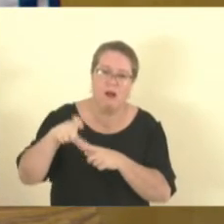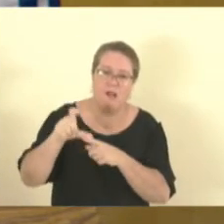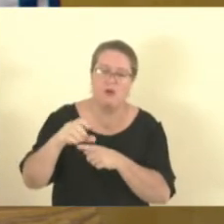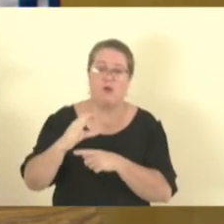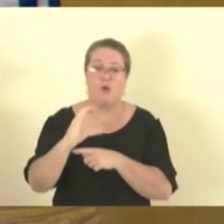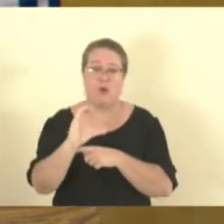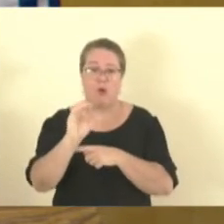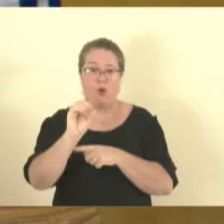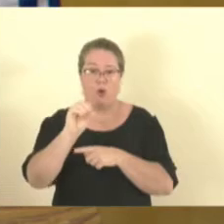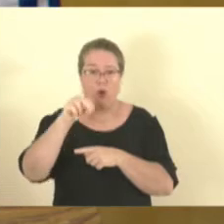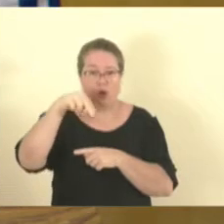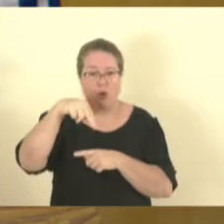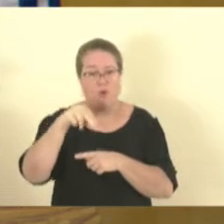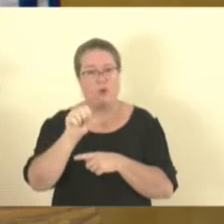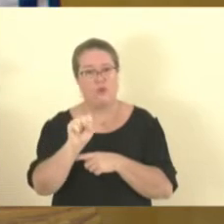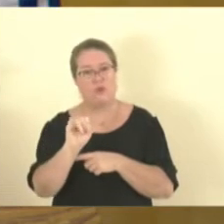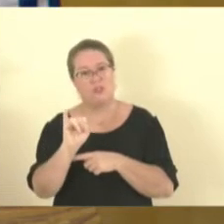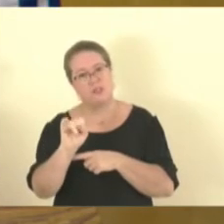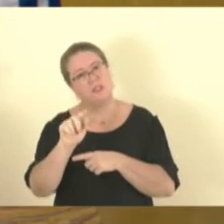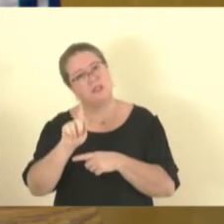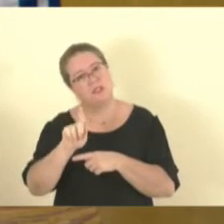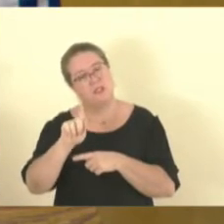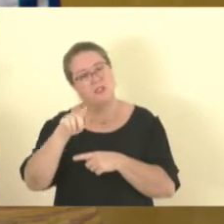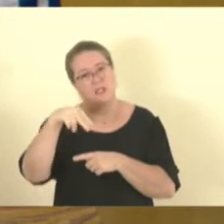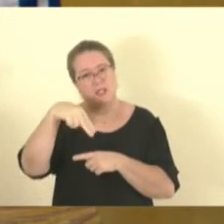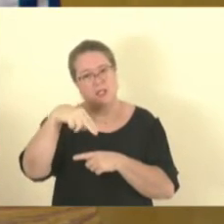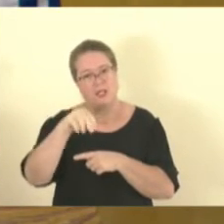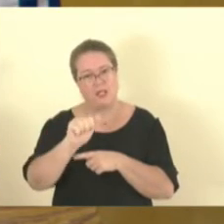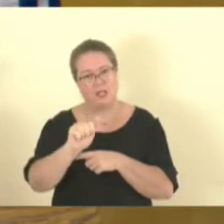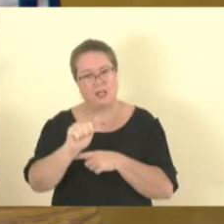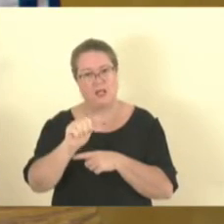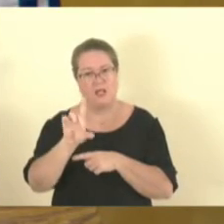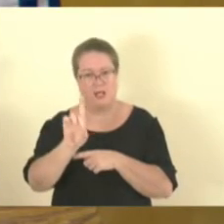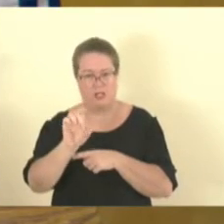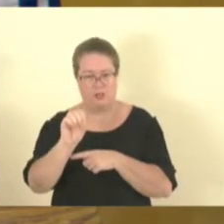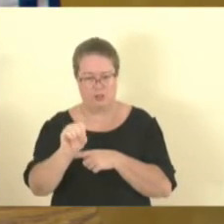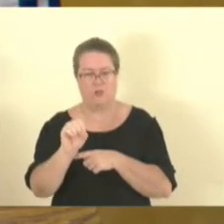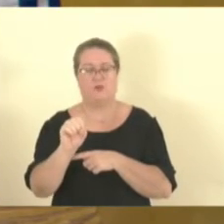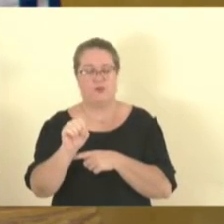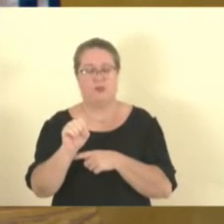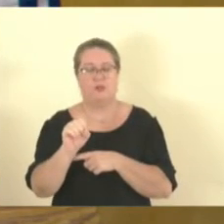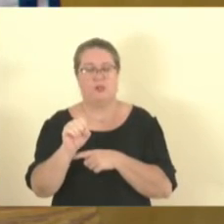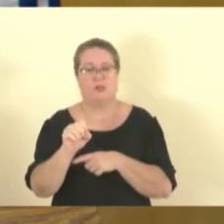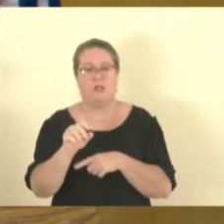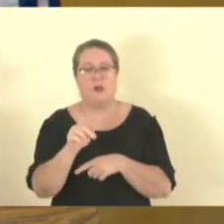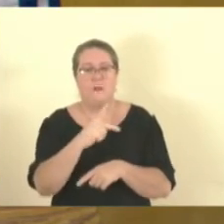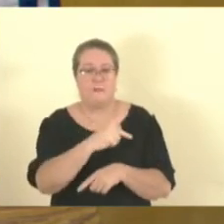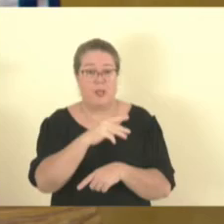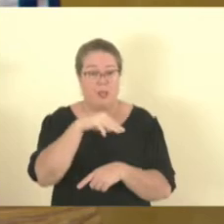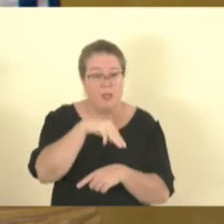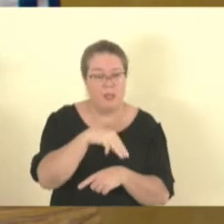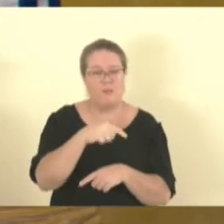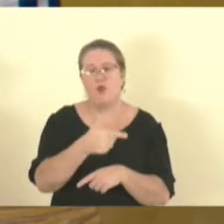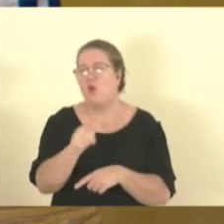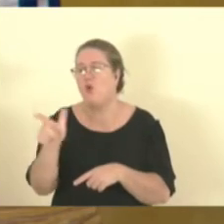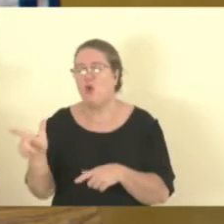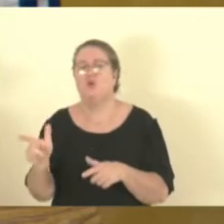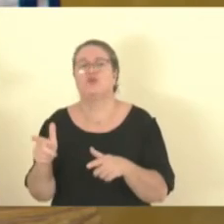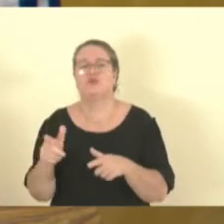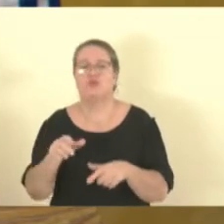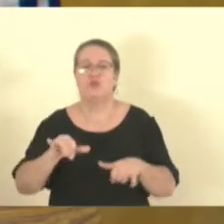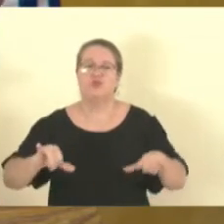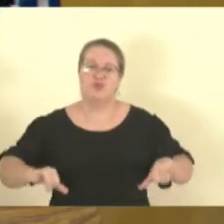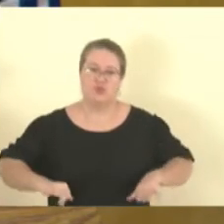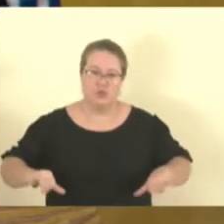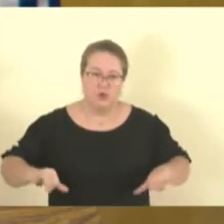militares e pensionistas que fazem uso desse cartão consignado. Nosso muito obrigado, Presidente. Por fim,